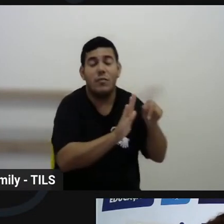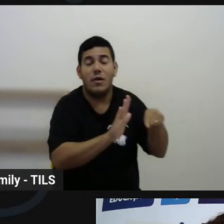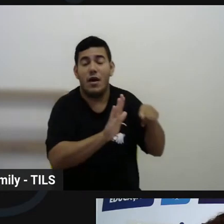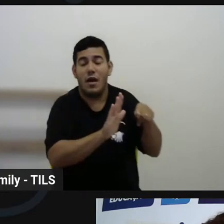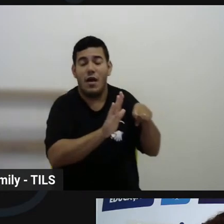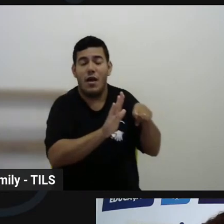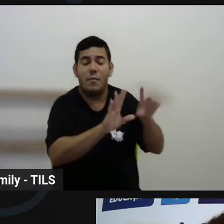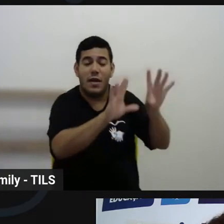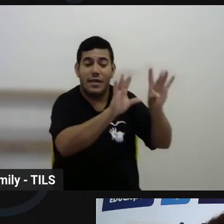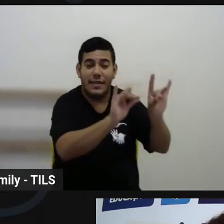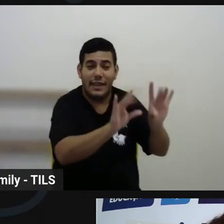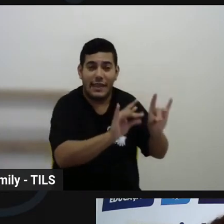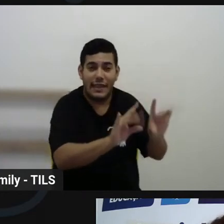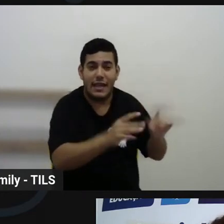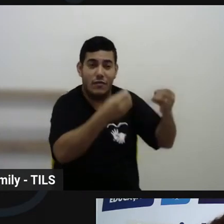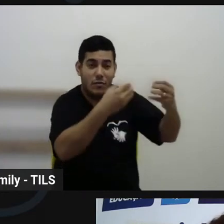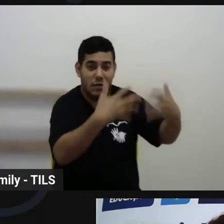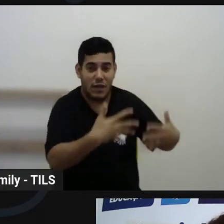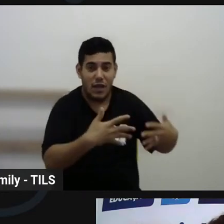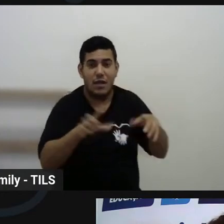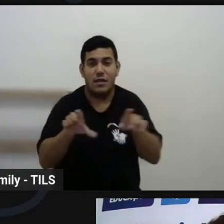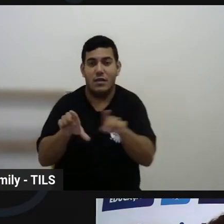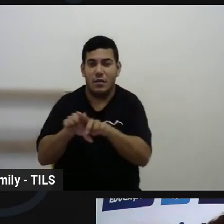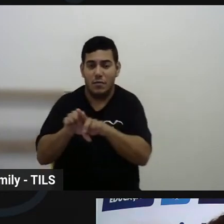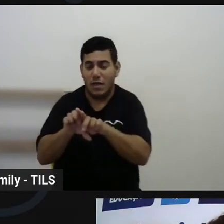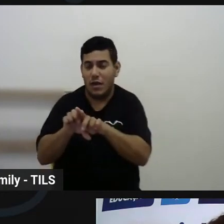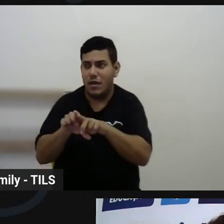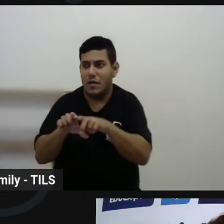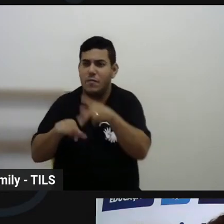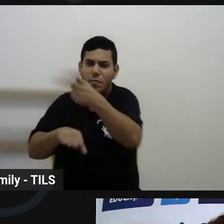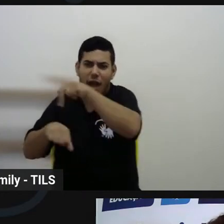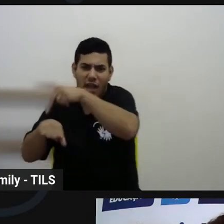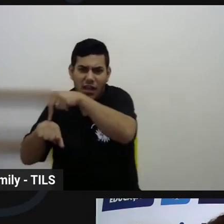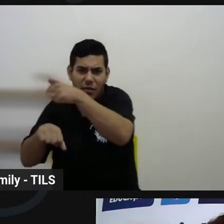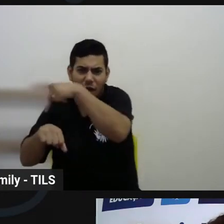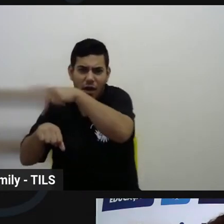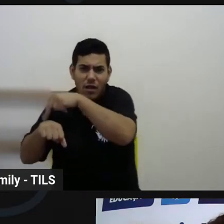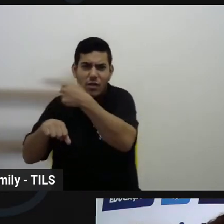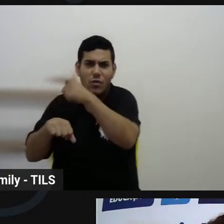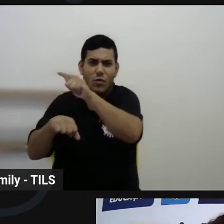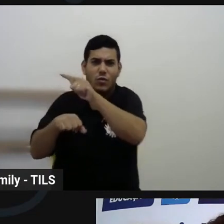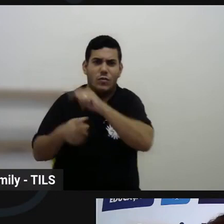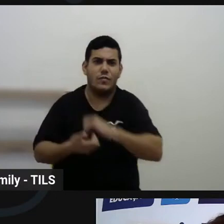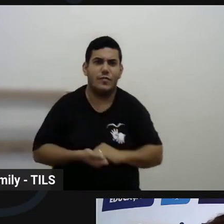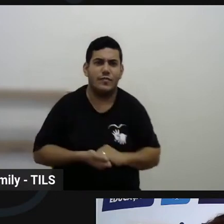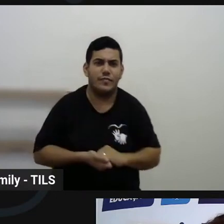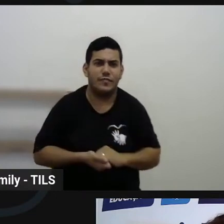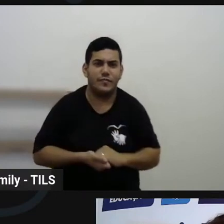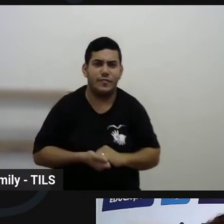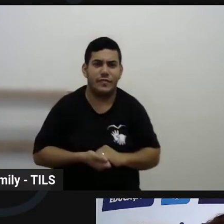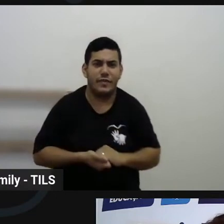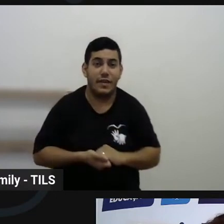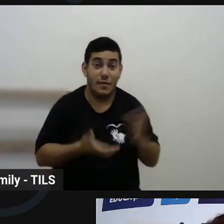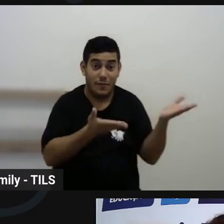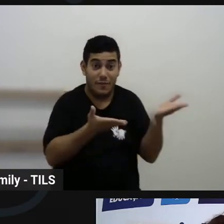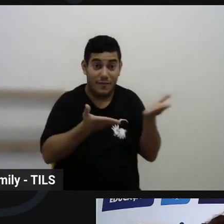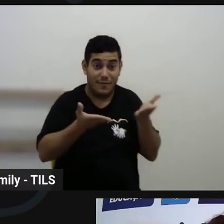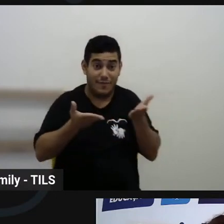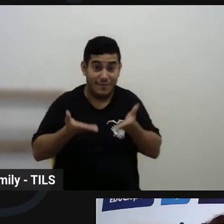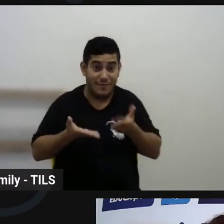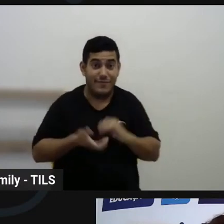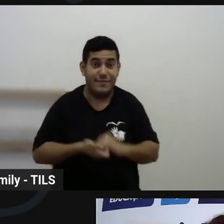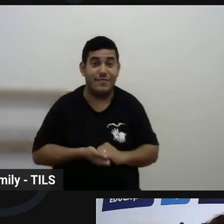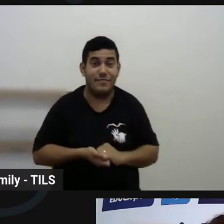detalhes, quanto das questões dos estudantes internacionais que temos presentes na nossa rede. Então, sejam muito bem-vindos